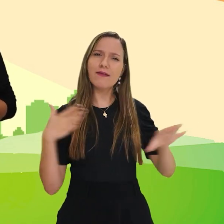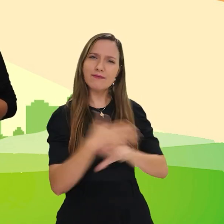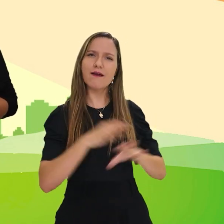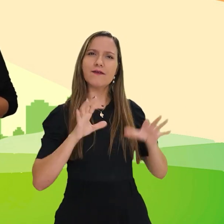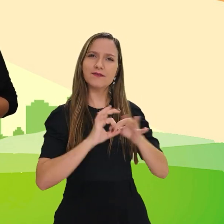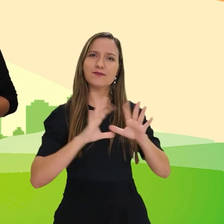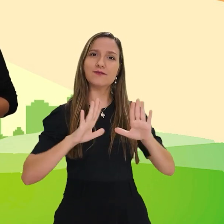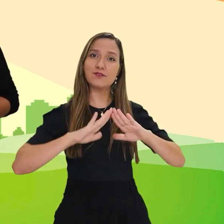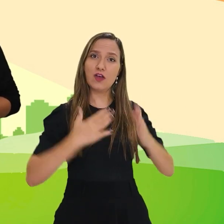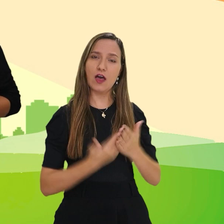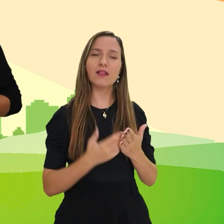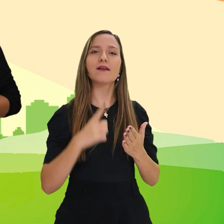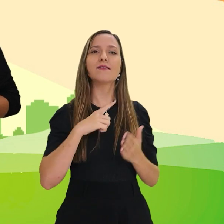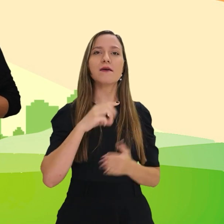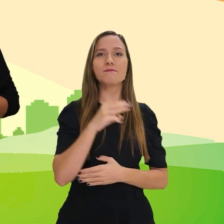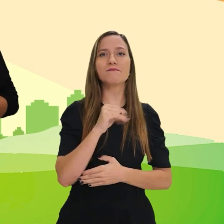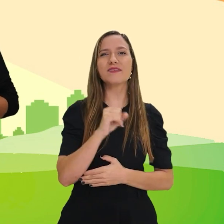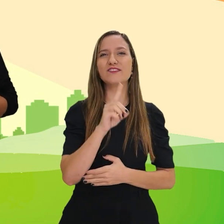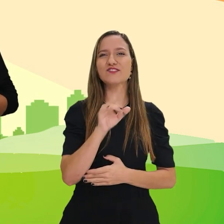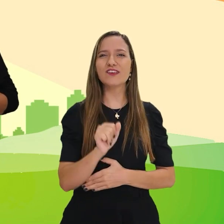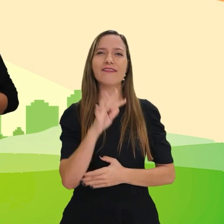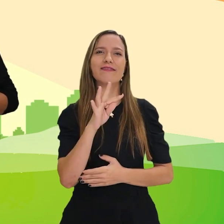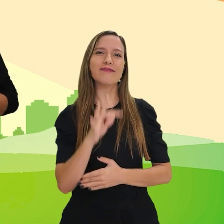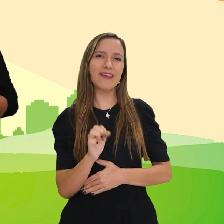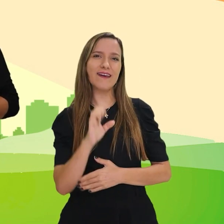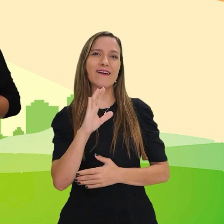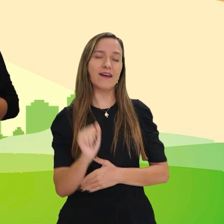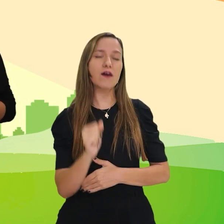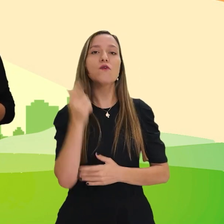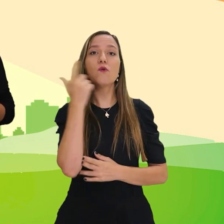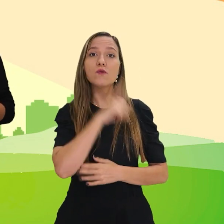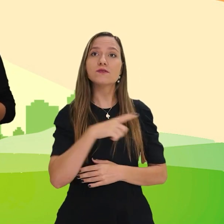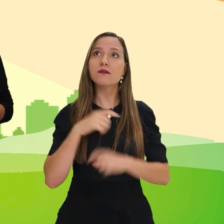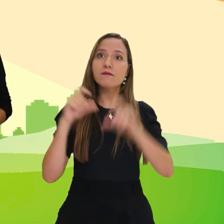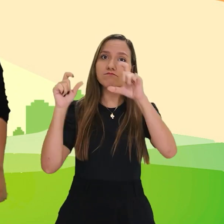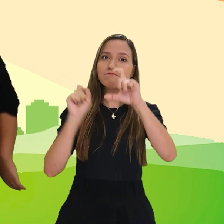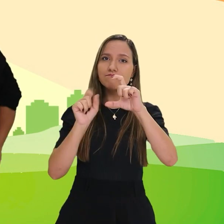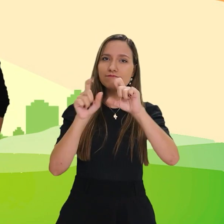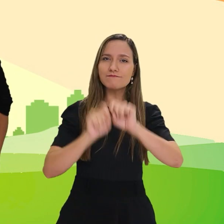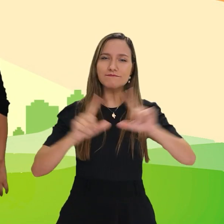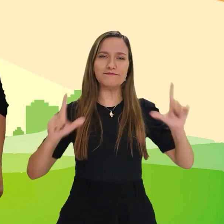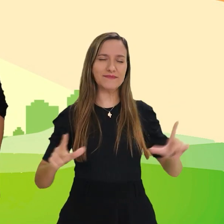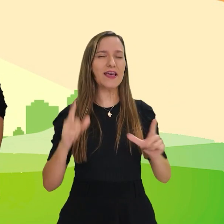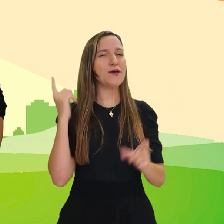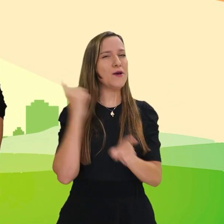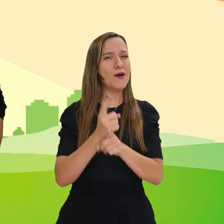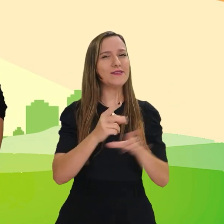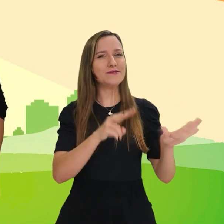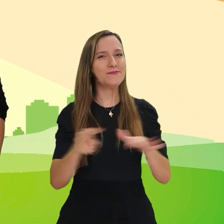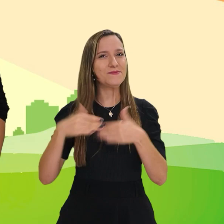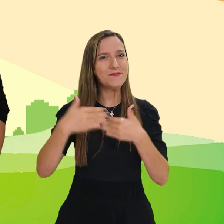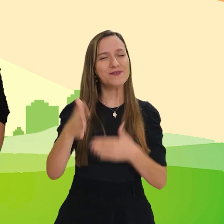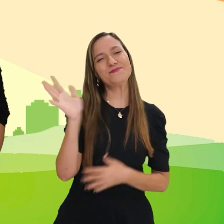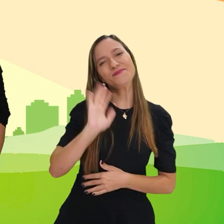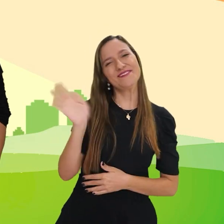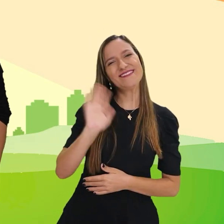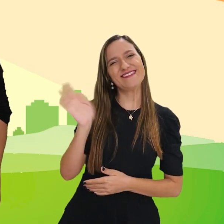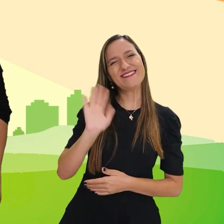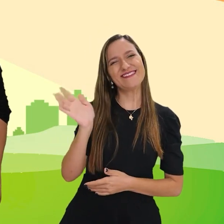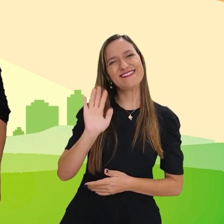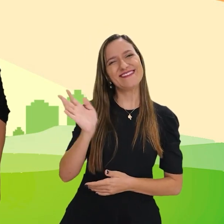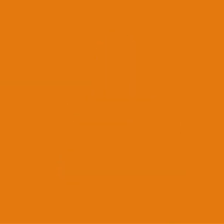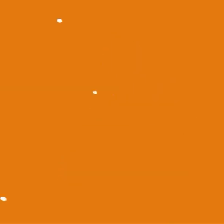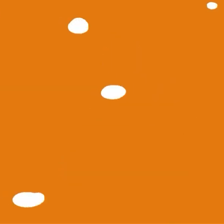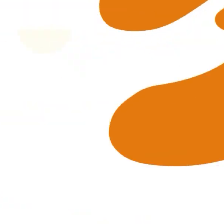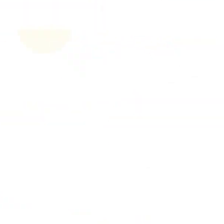nossa página, clique em Mediateca, que fica no canto direito superior da tela. Até semana que vem! Tchau, tchau, pessoal! Tchau, tchau!